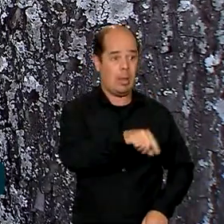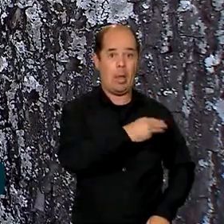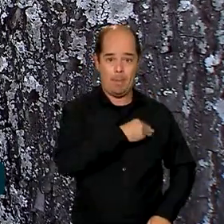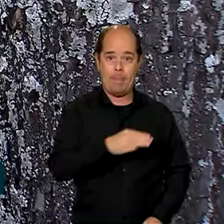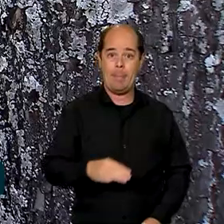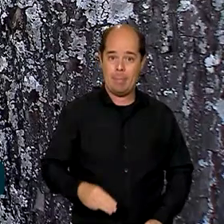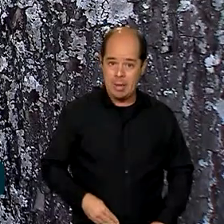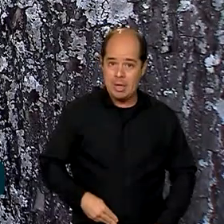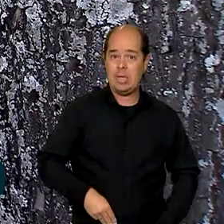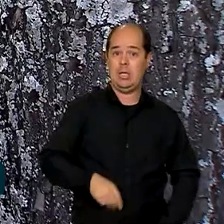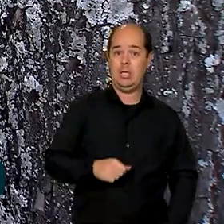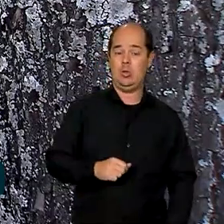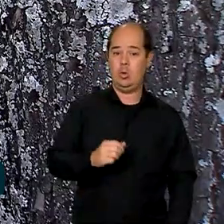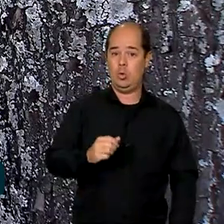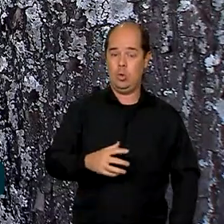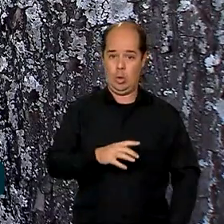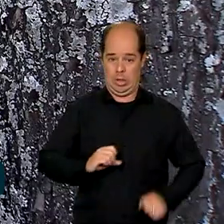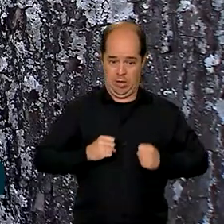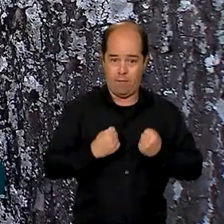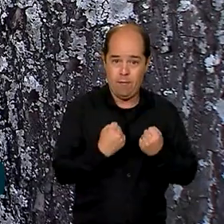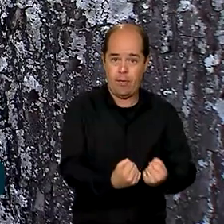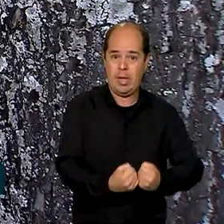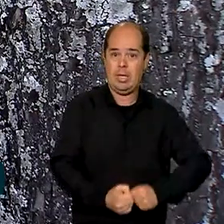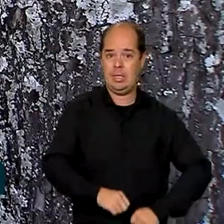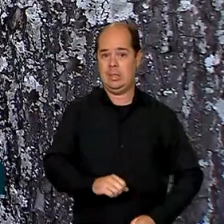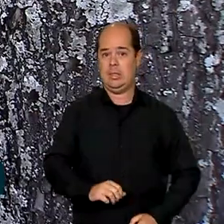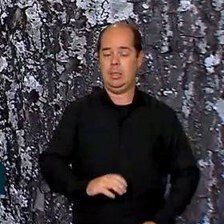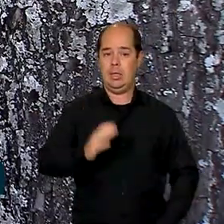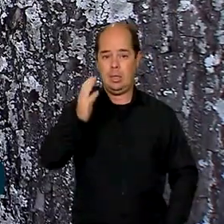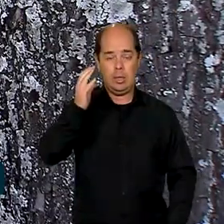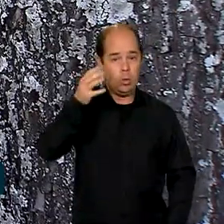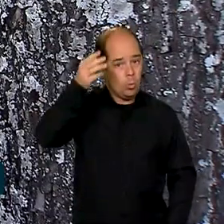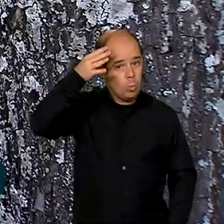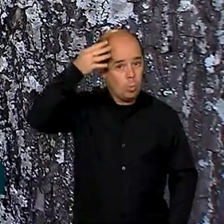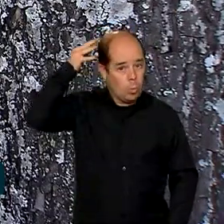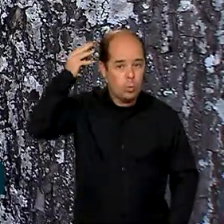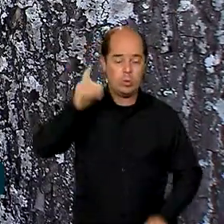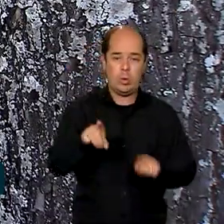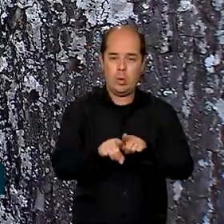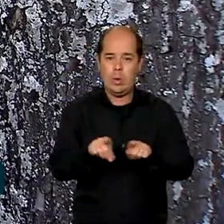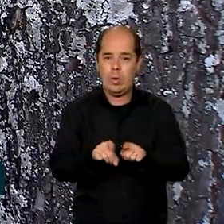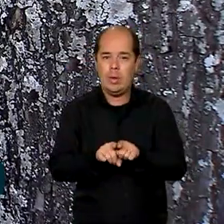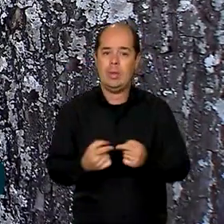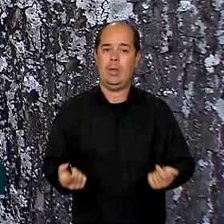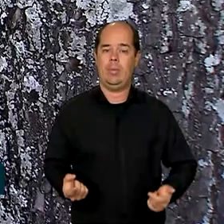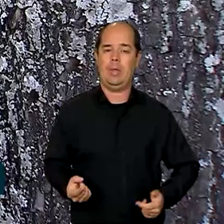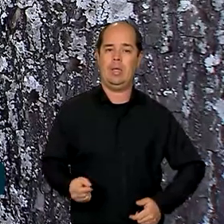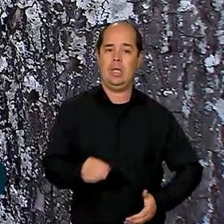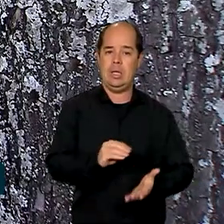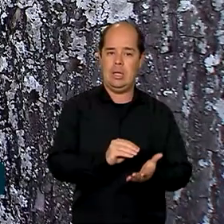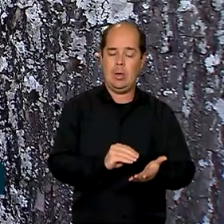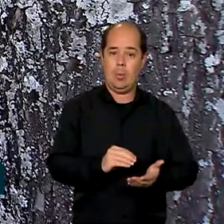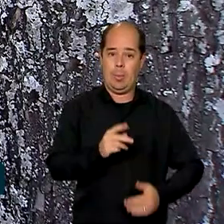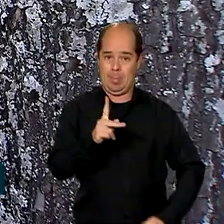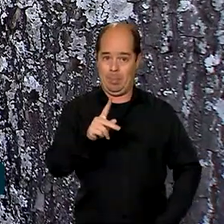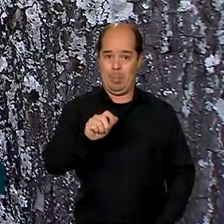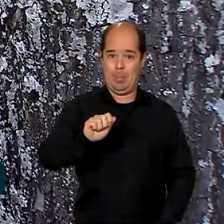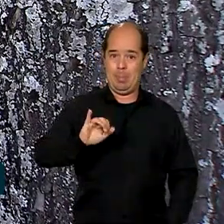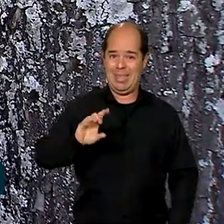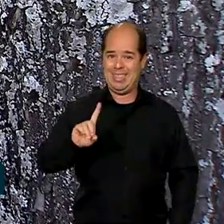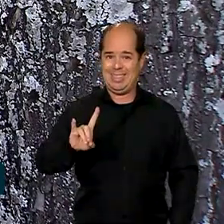e das relações institucionais, Alexandre Padilha, além de Celso Amorim, chefe da assessoria especial da